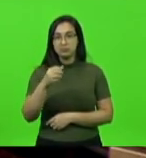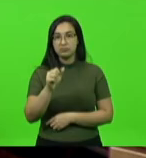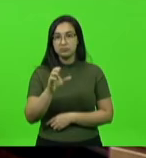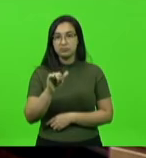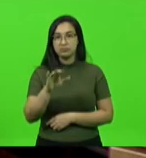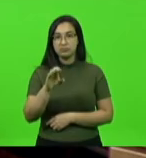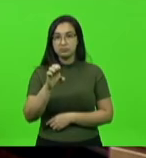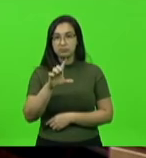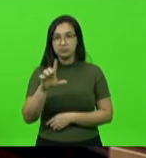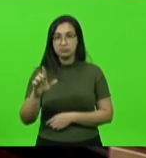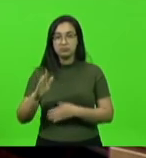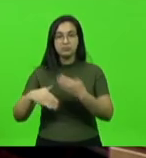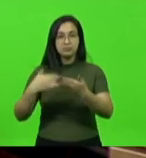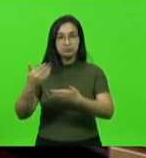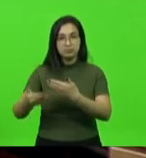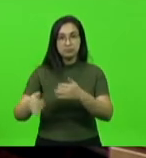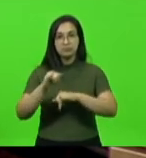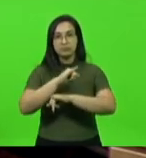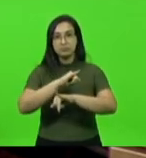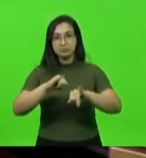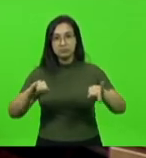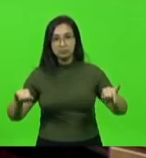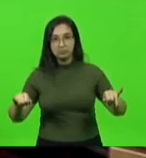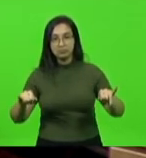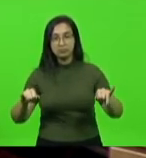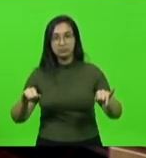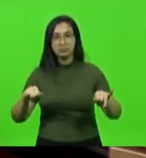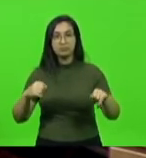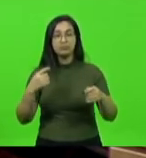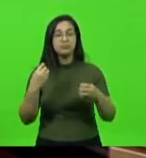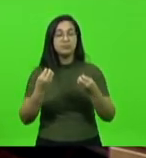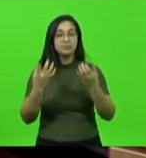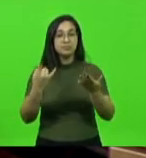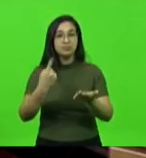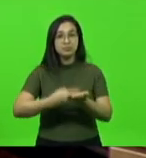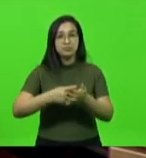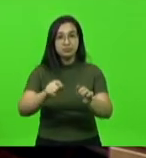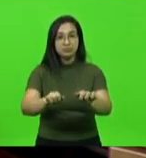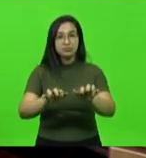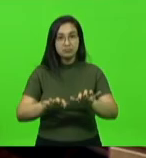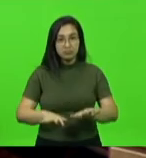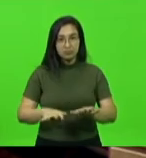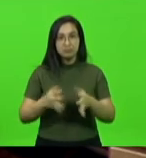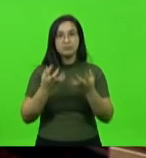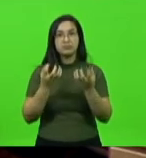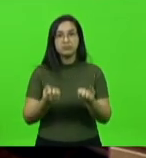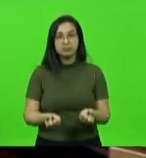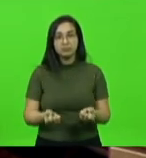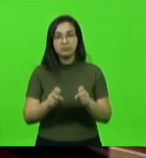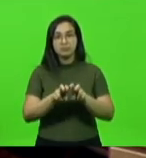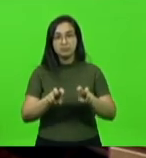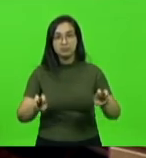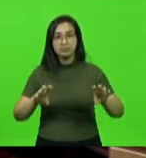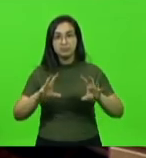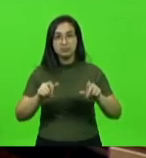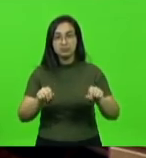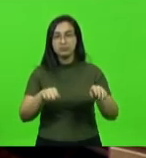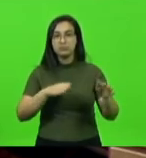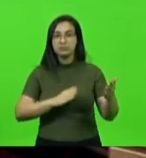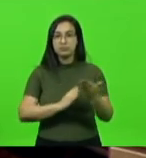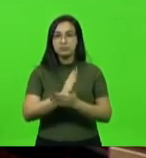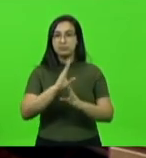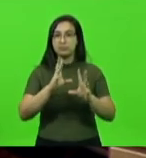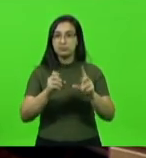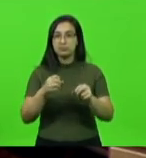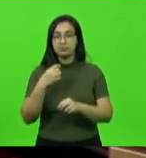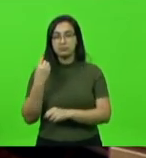o senhor presidente deu conhecimento ao plenário de que a sessão foi convocada por sua solicitação, acolhida pela mesa e aprovada por unanimidade pelos demais